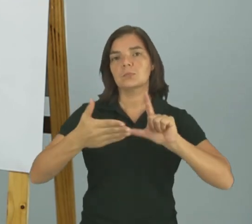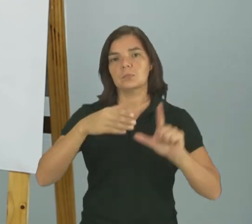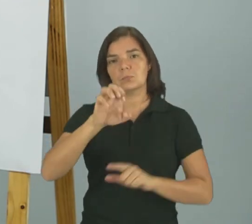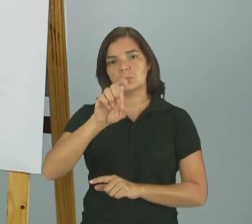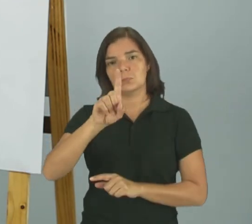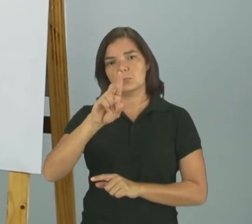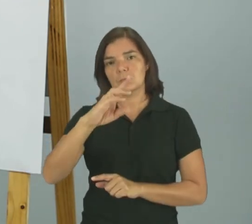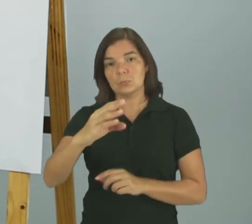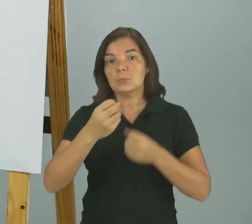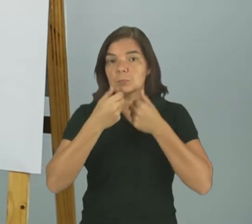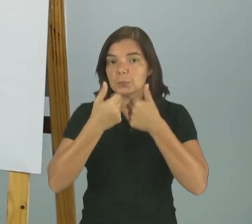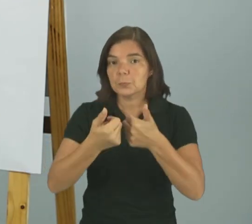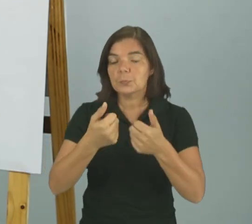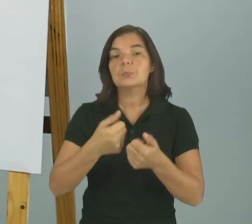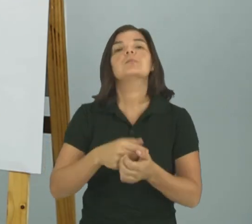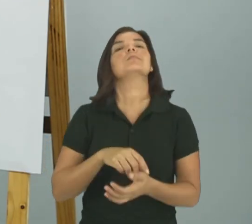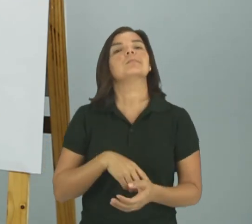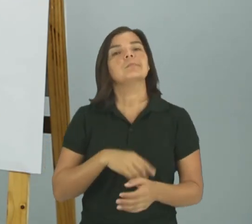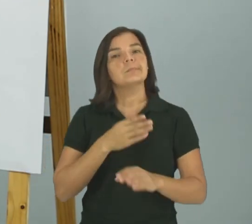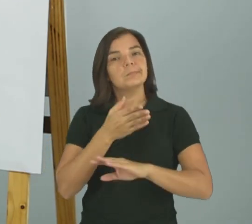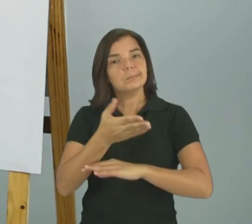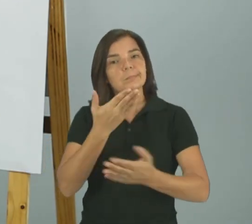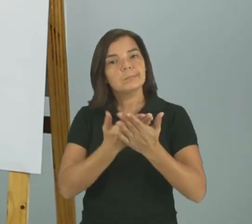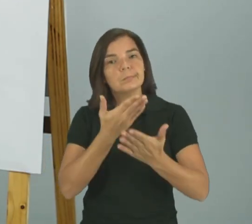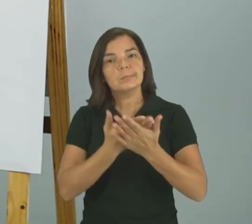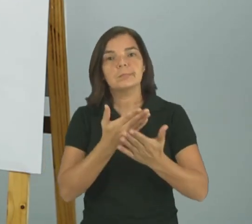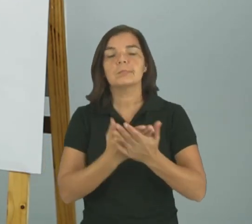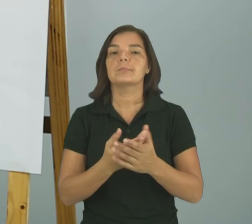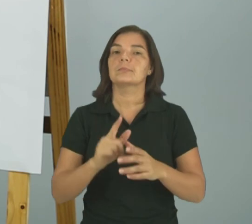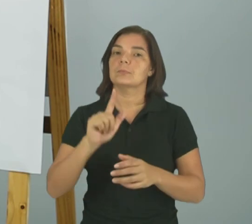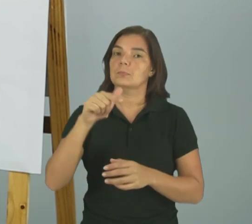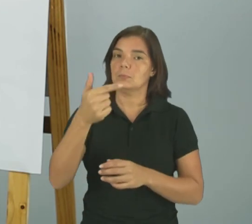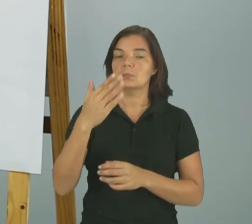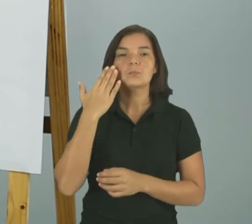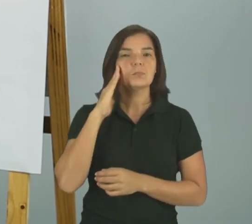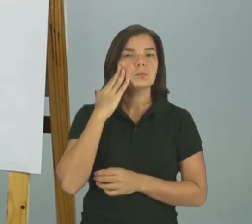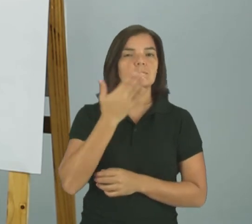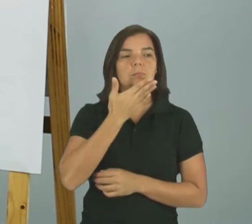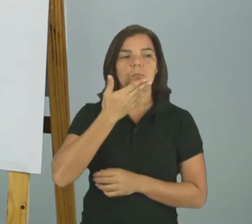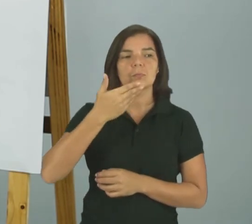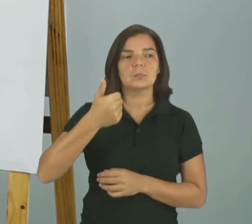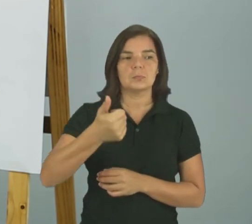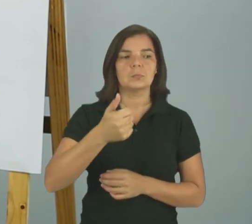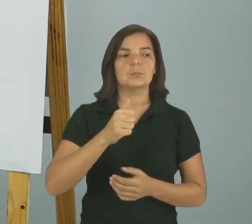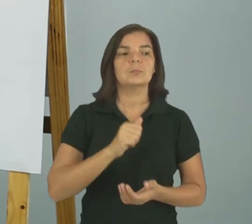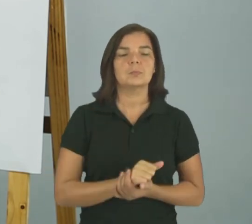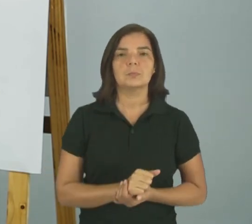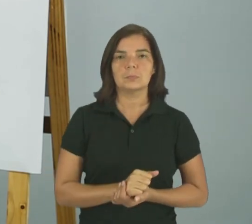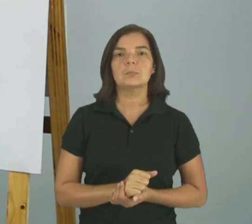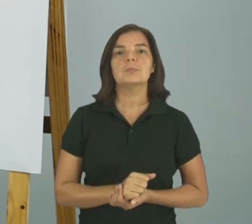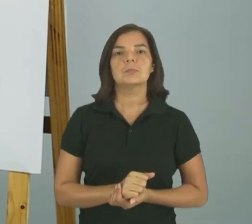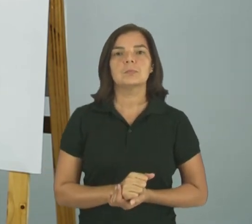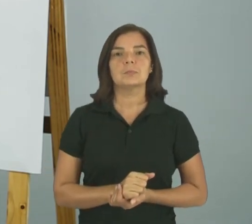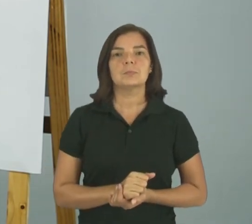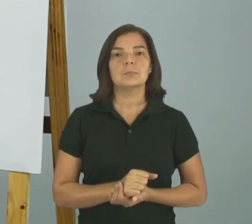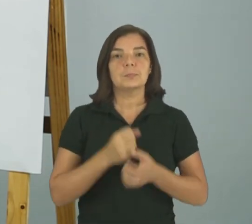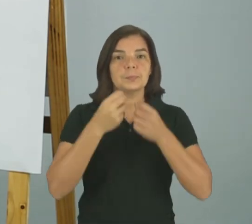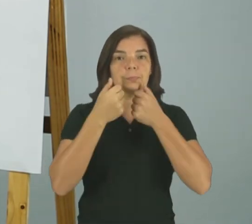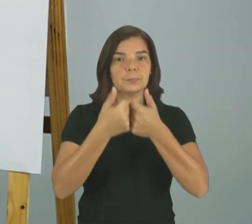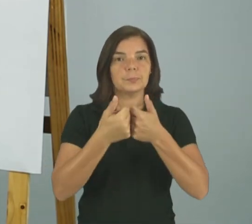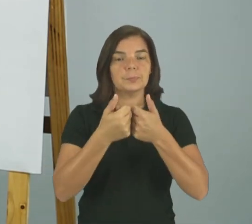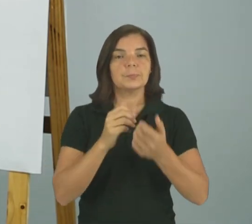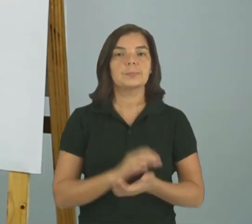Eduque Tá bom? Pra você ter acesso a essas aulas e compreender um pouco mais sobre o que nós estamos colocando aqui Tá bom?